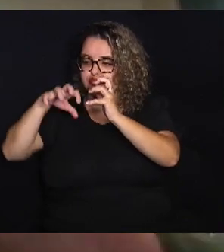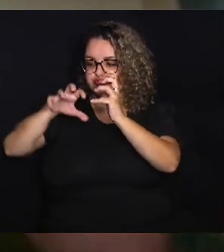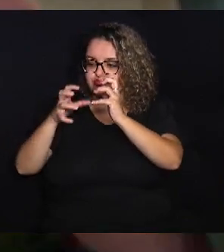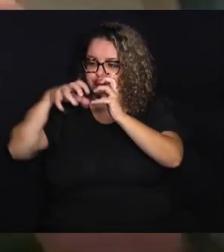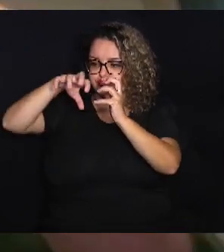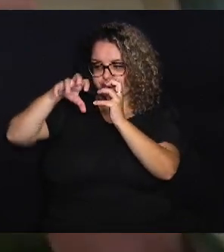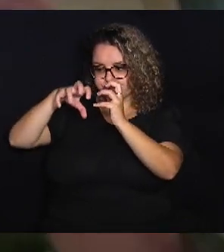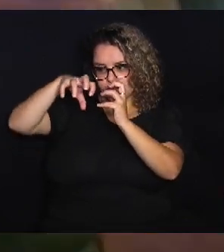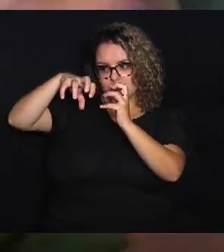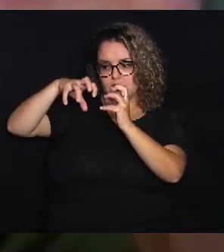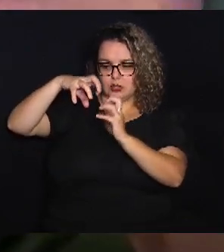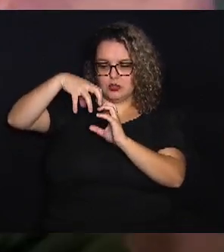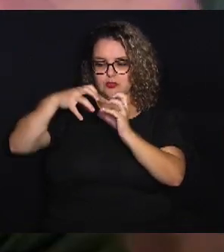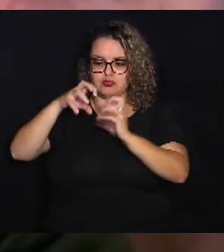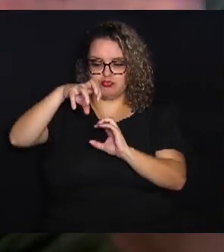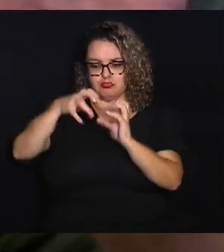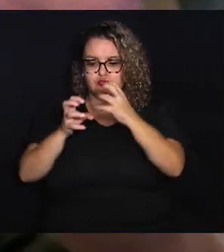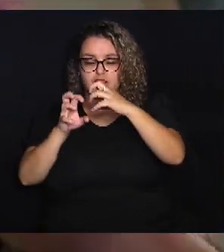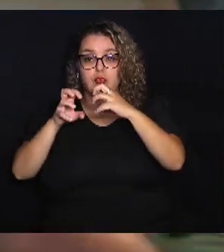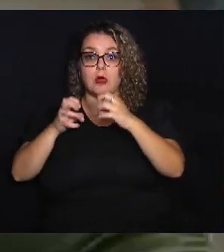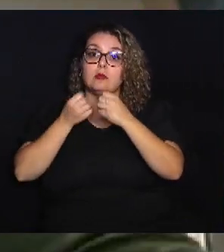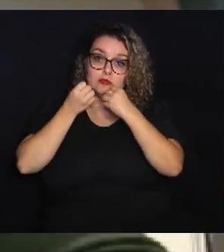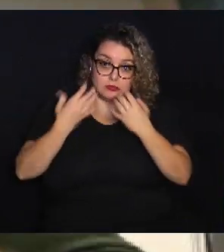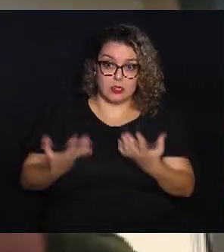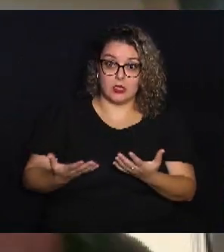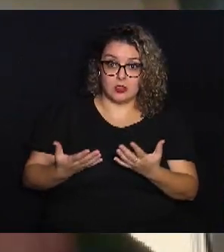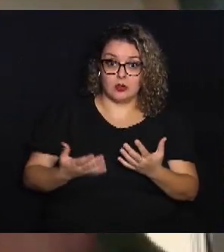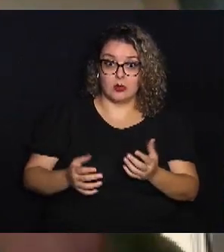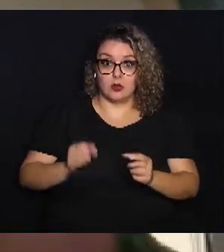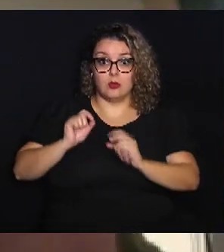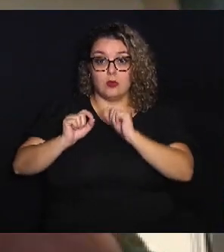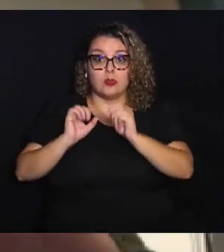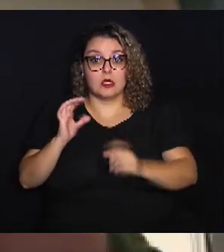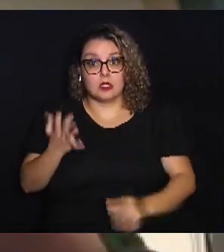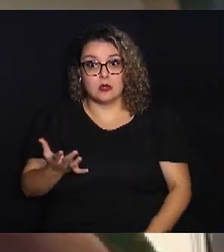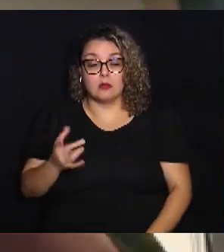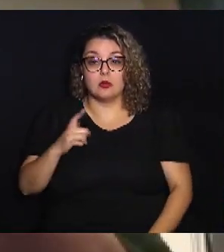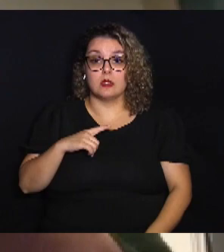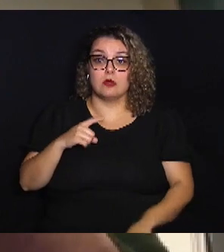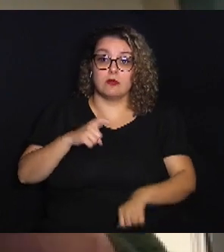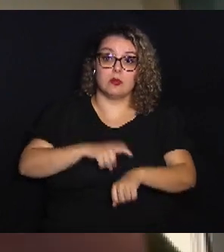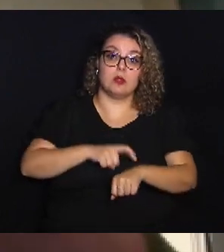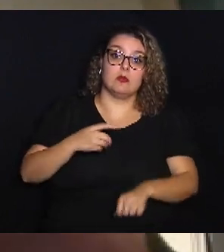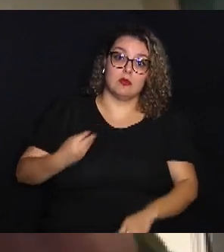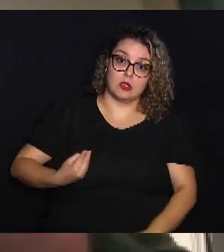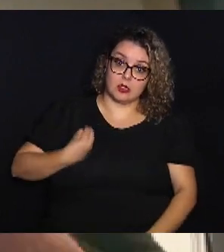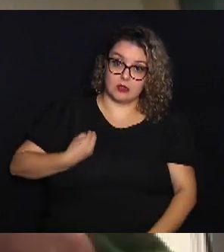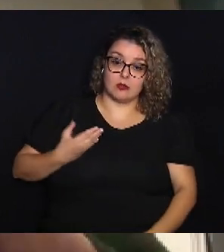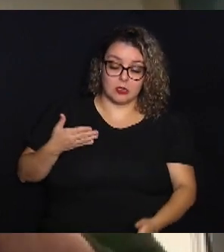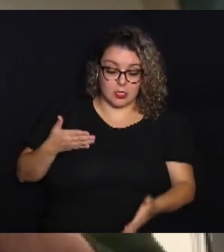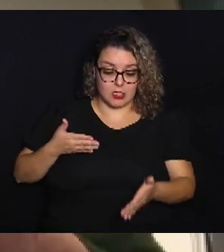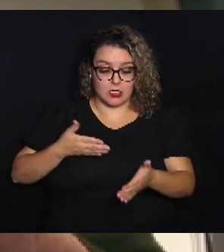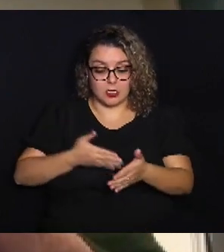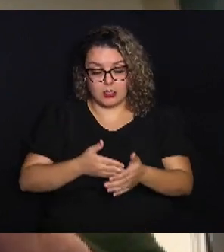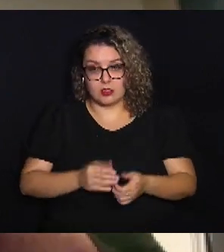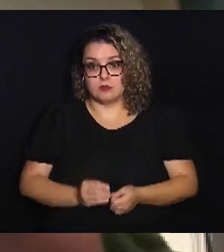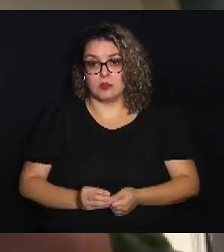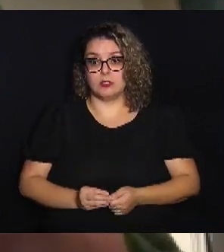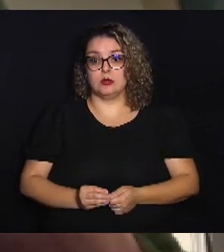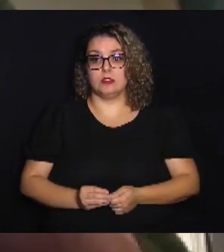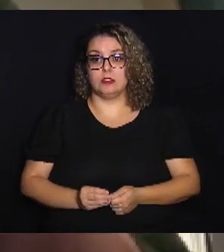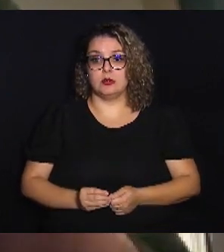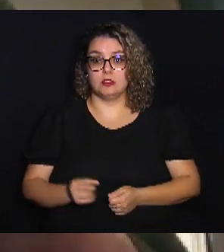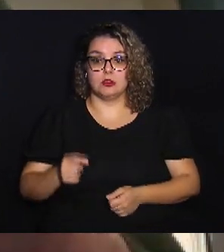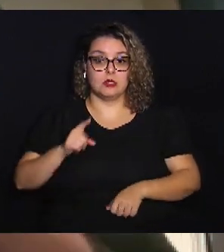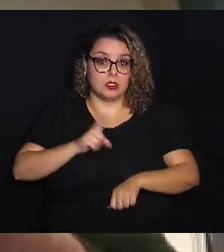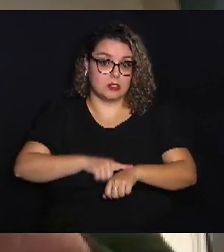até que a gente ficasse bem. Acontece que nós temos um tempo de vida limitado e